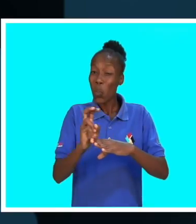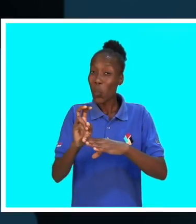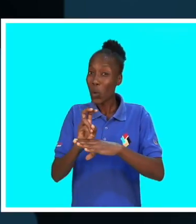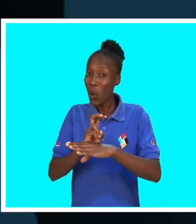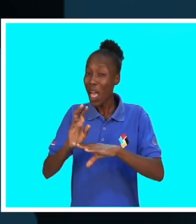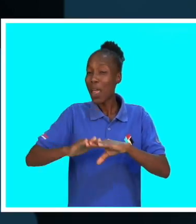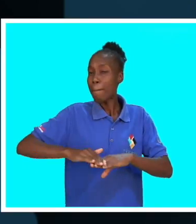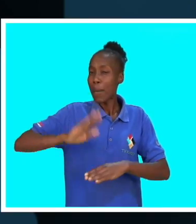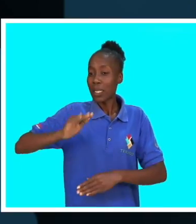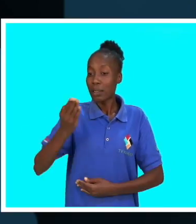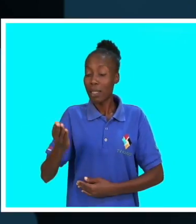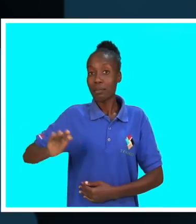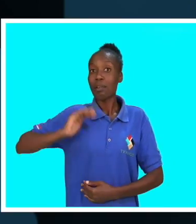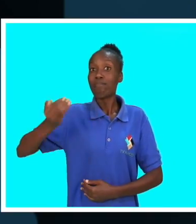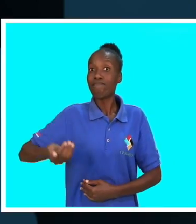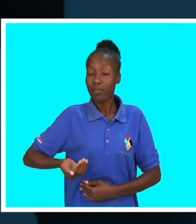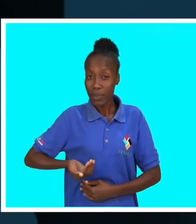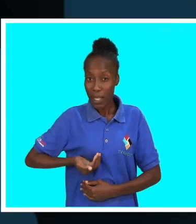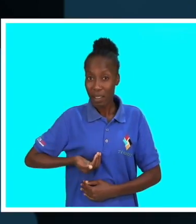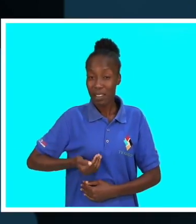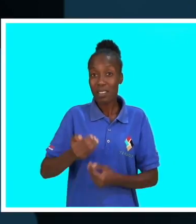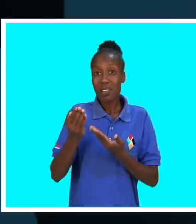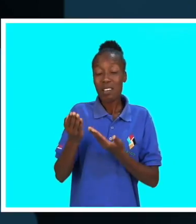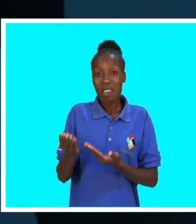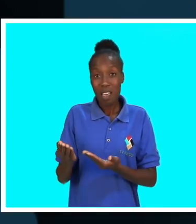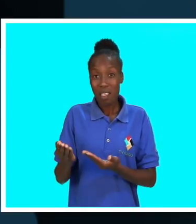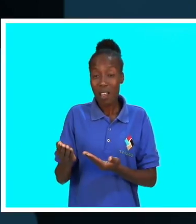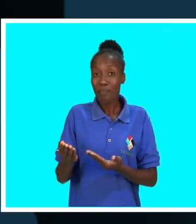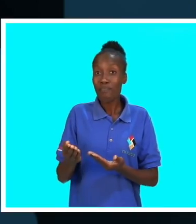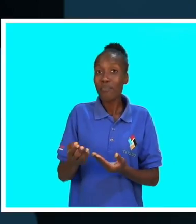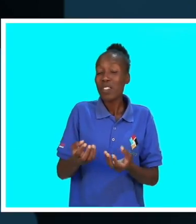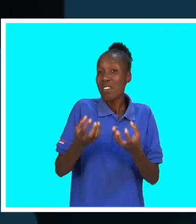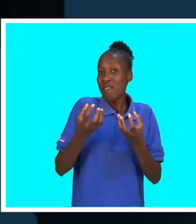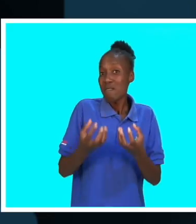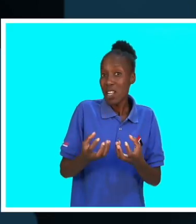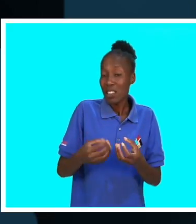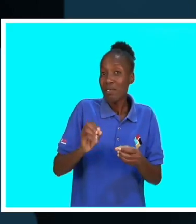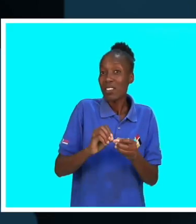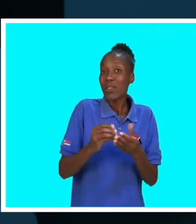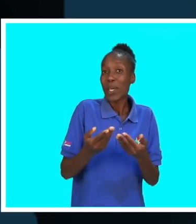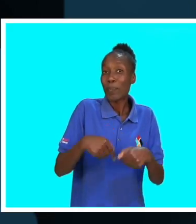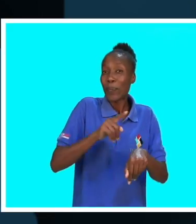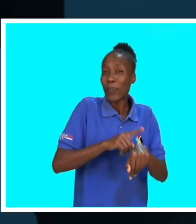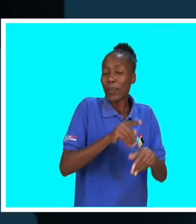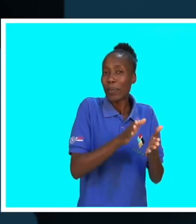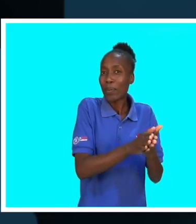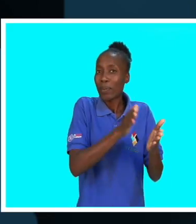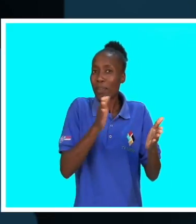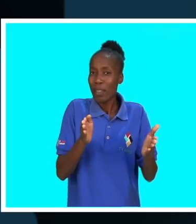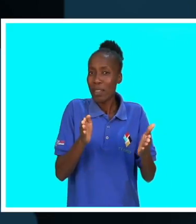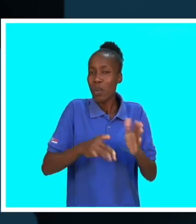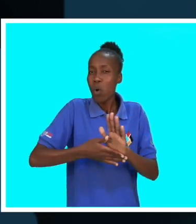mais próximo desta mulher, se ela não estiver em período de